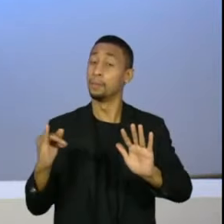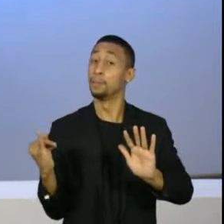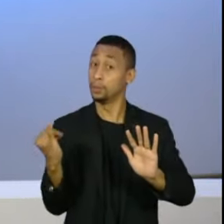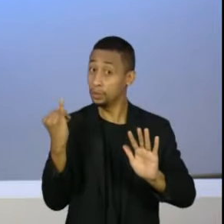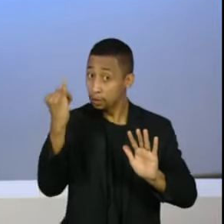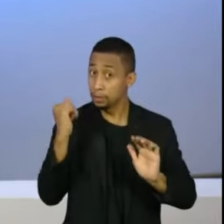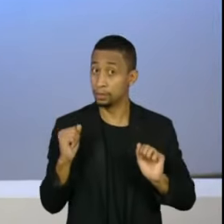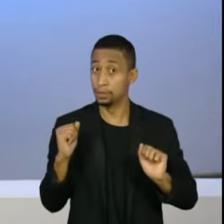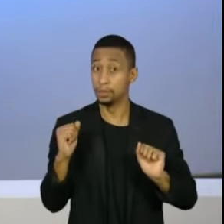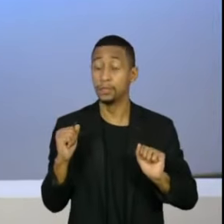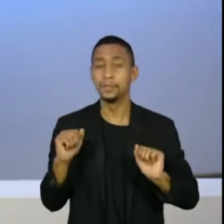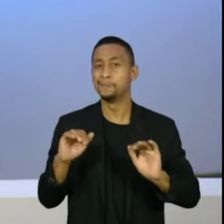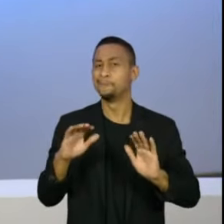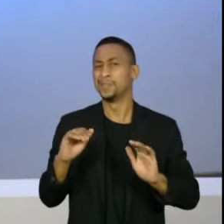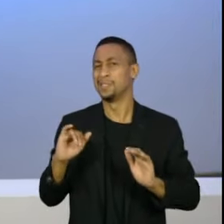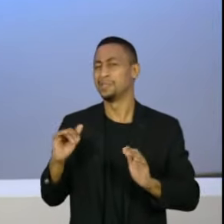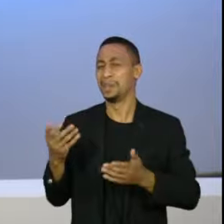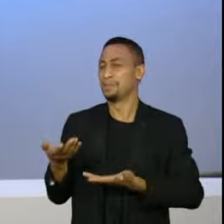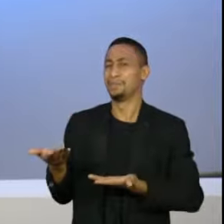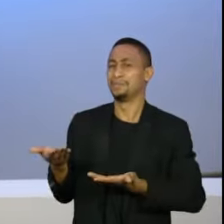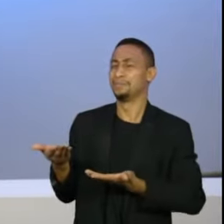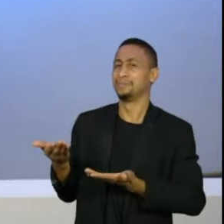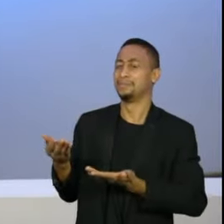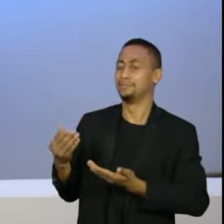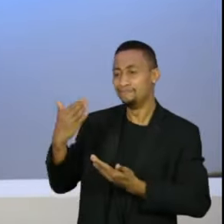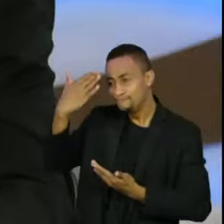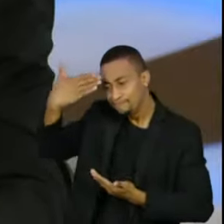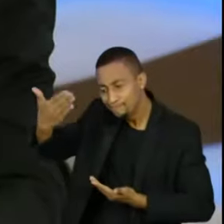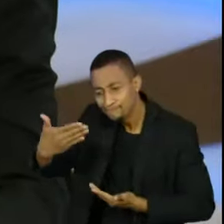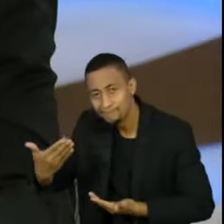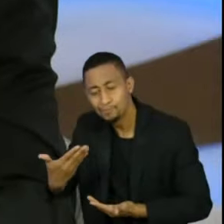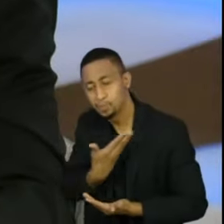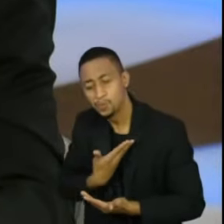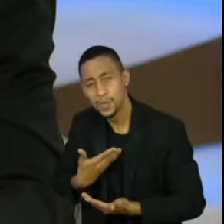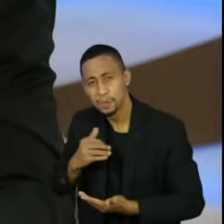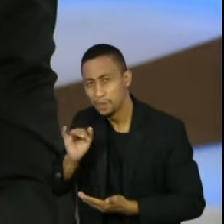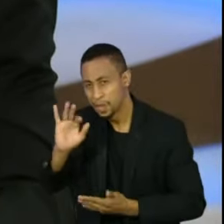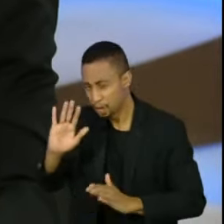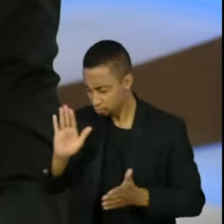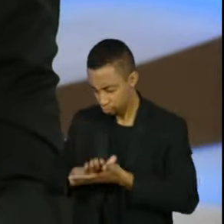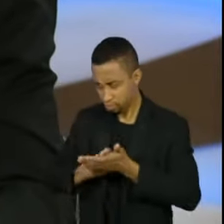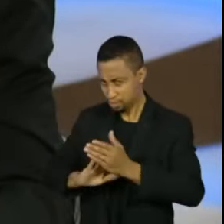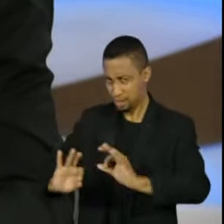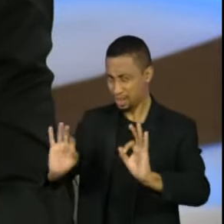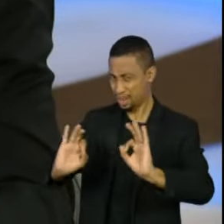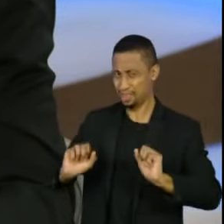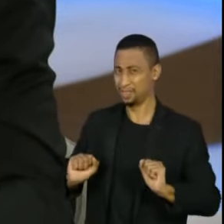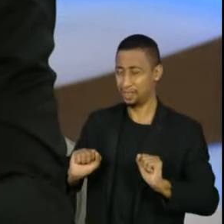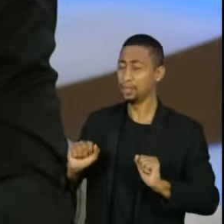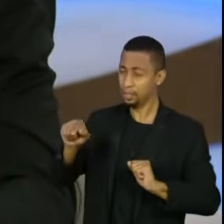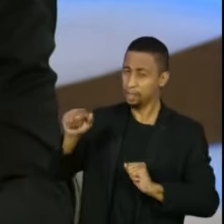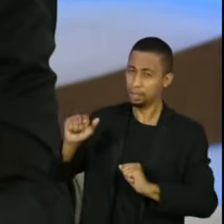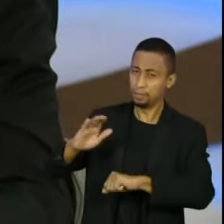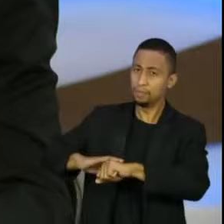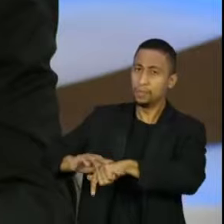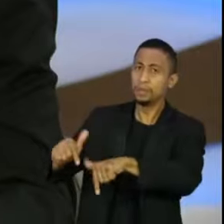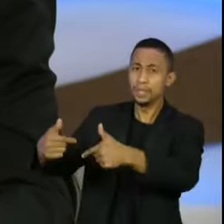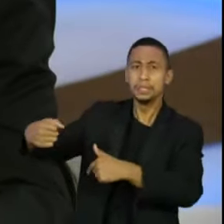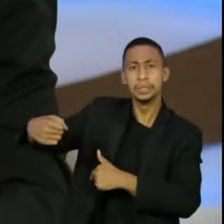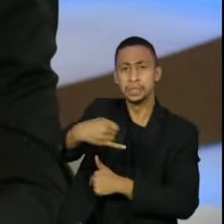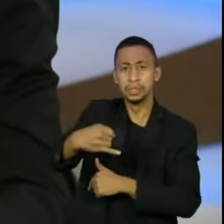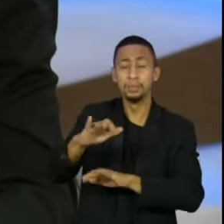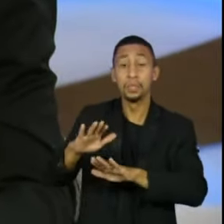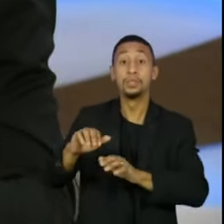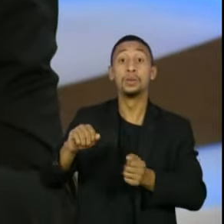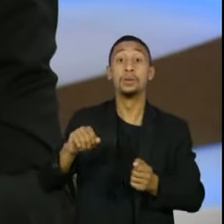estou atribuindo nenhum mérito especificamente ao governo federal. O governo federal tem os méritos nisso que eu vou dizer, mas isso advém especialmente